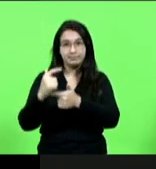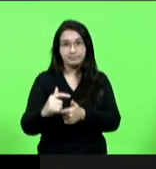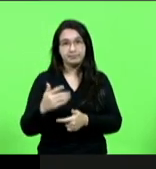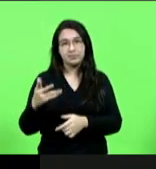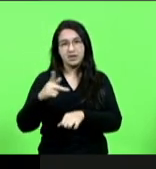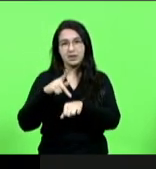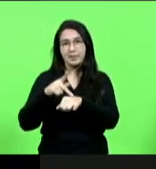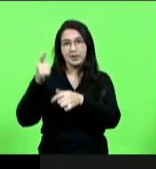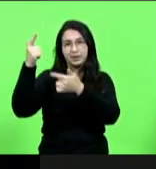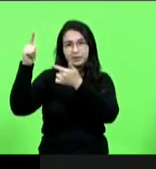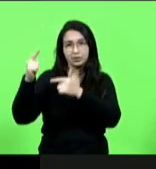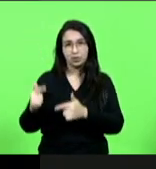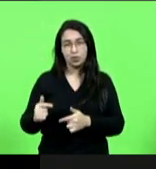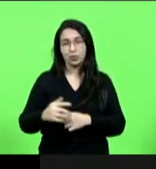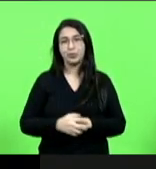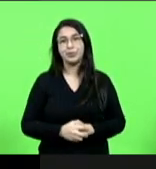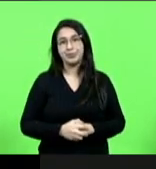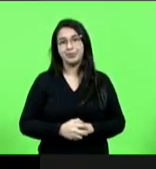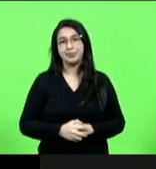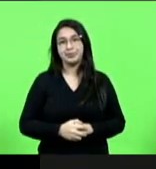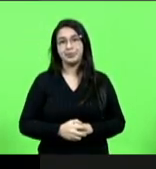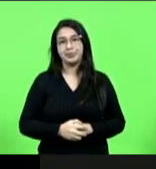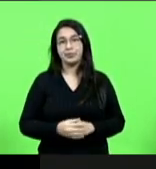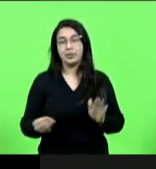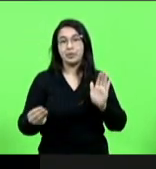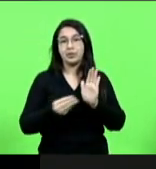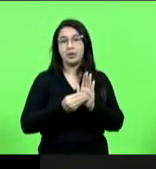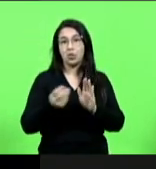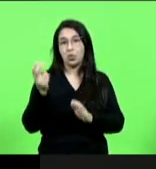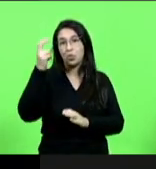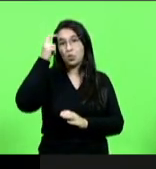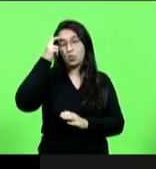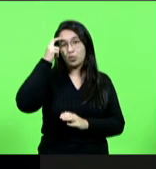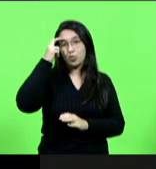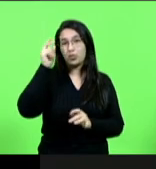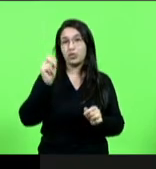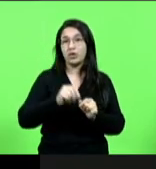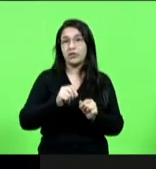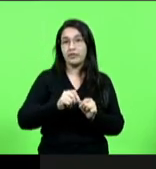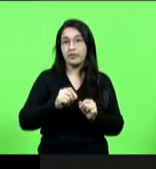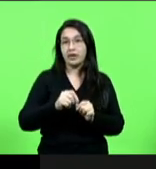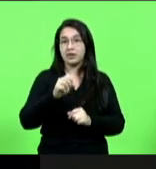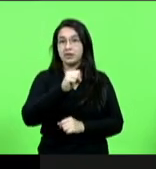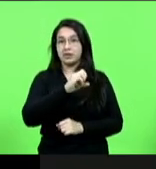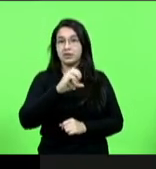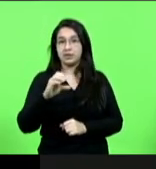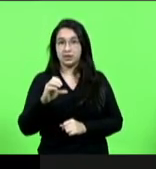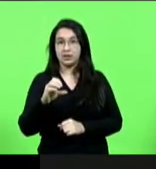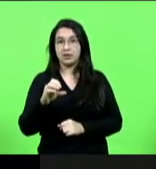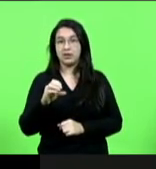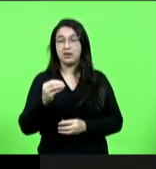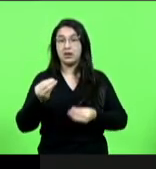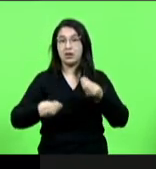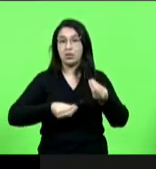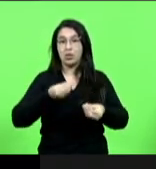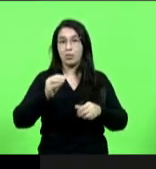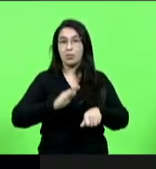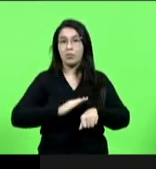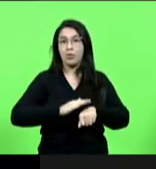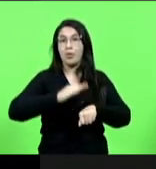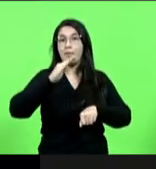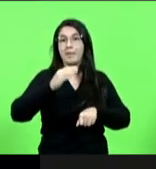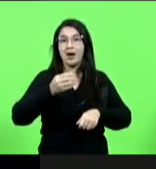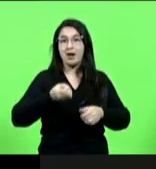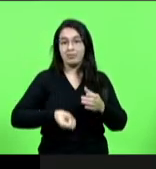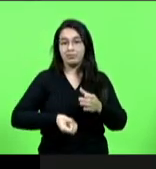que implantaram aqui essa cultura e fizeram Santa Catarina ser como disse a deputada Marlene o maior produtor de